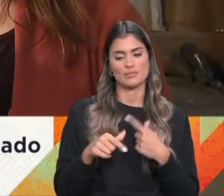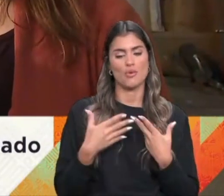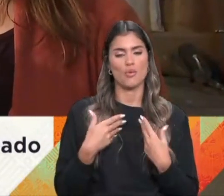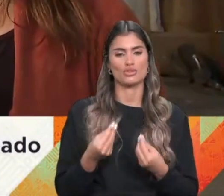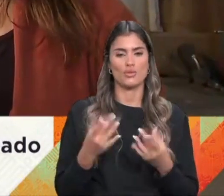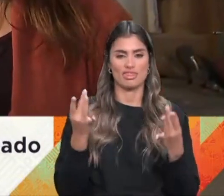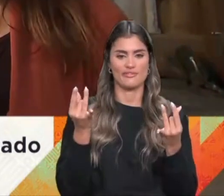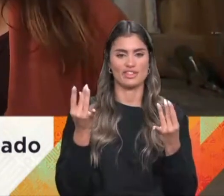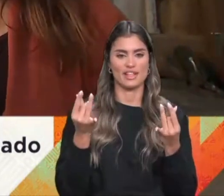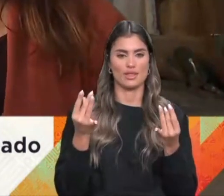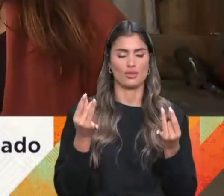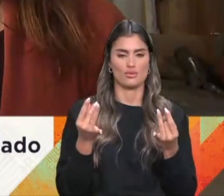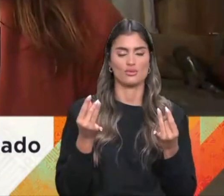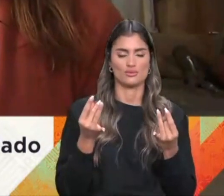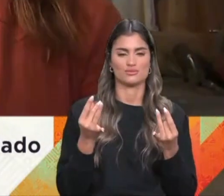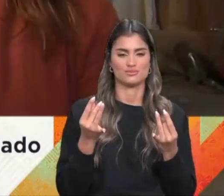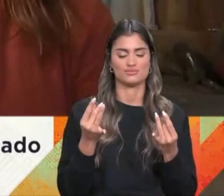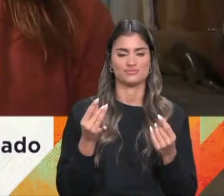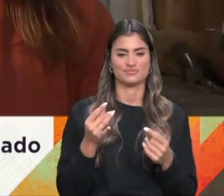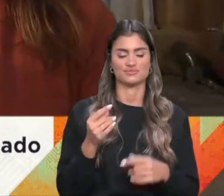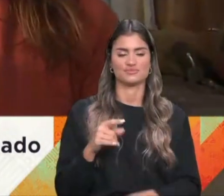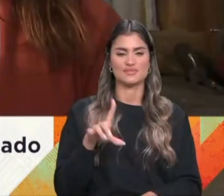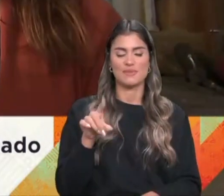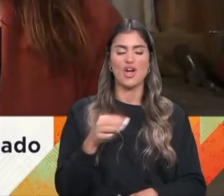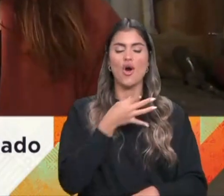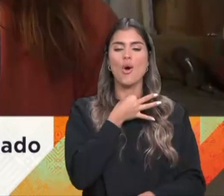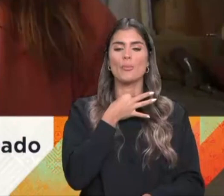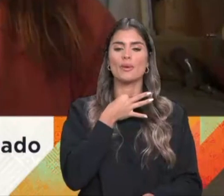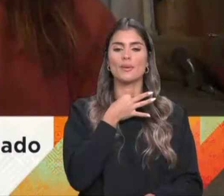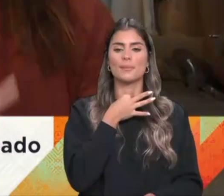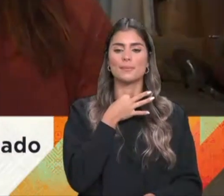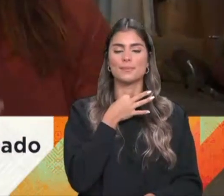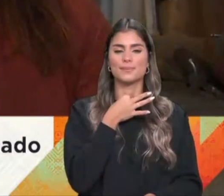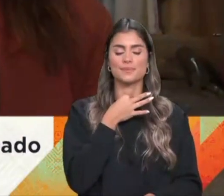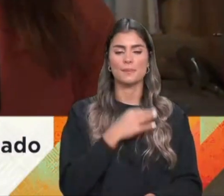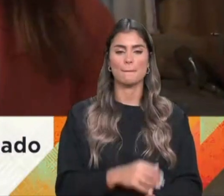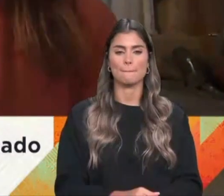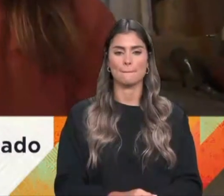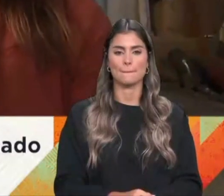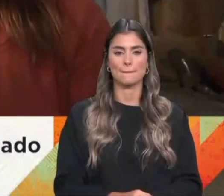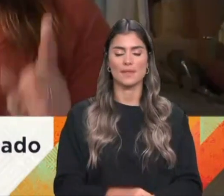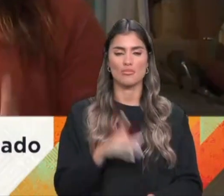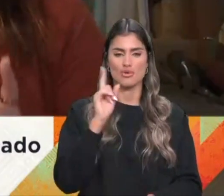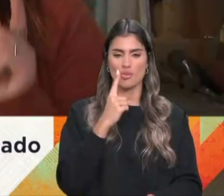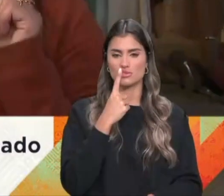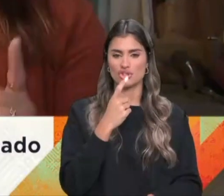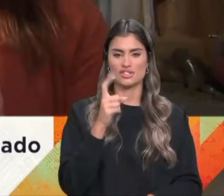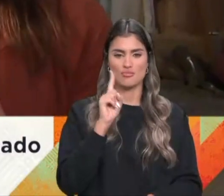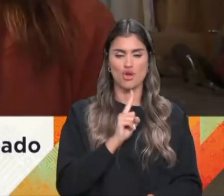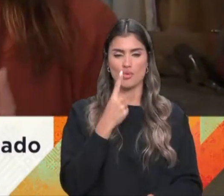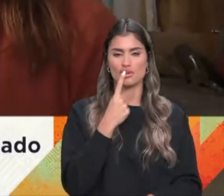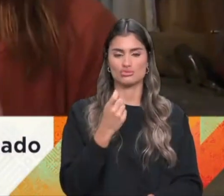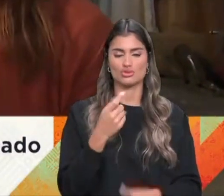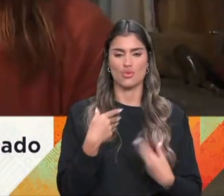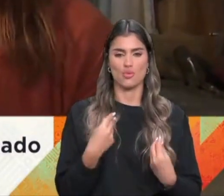divertido. É soprano, protagonista aqui da Opereta Maria. É protagonista, exatamente. É mulher valente. A mulher valente teve o prazer